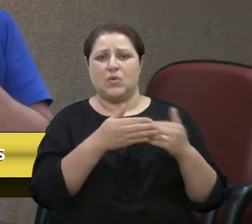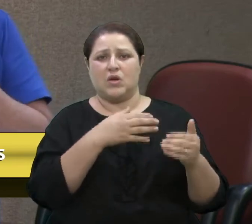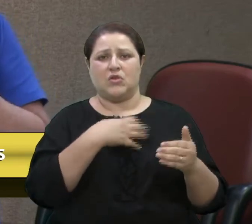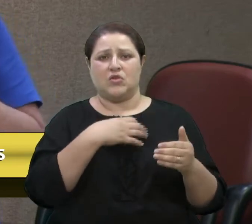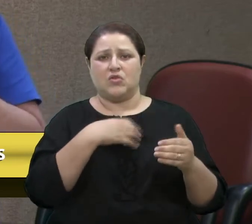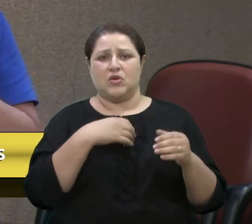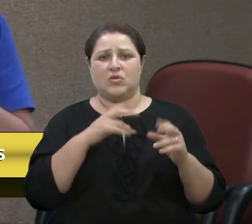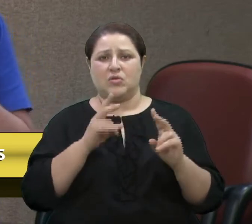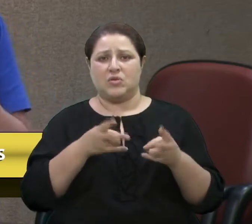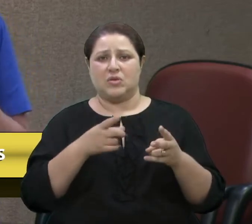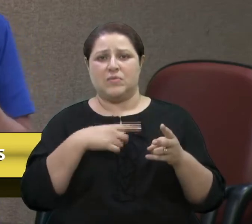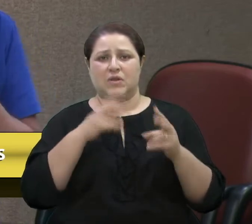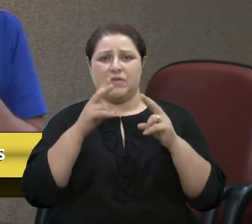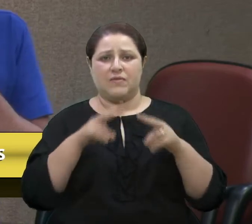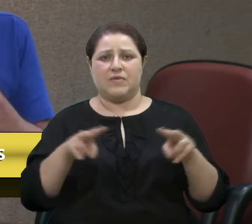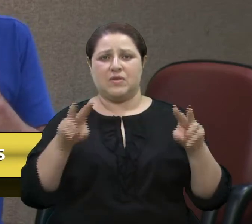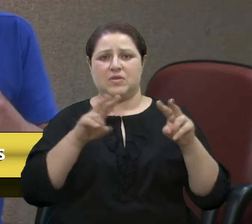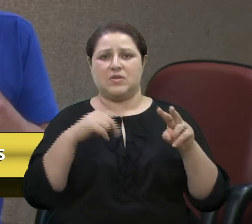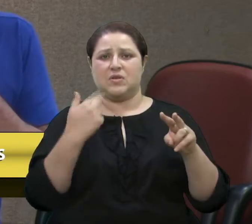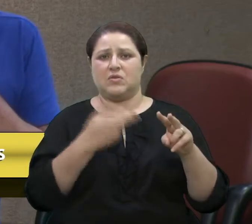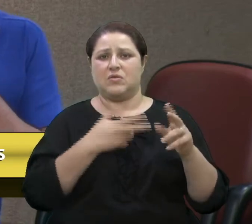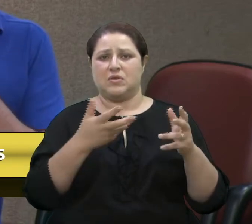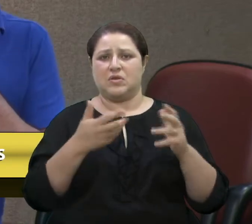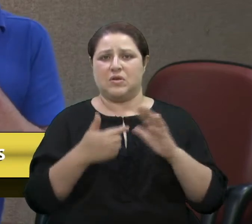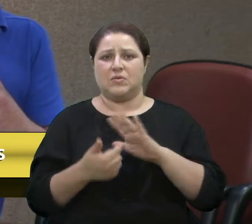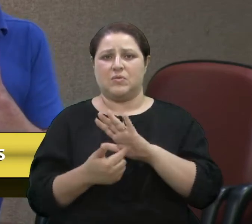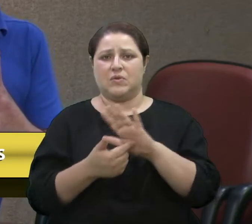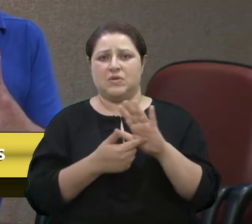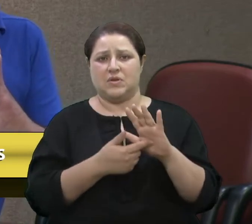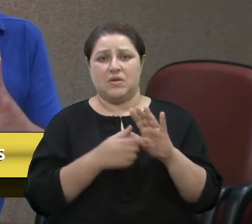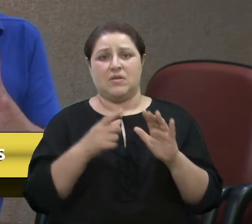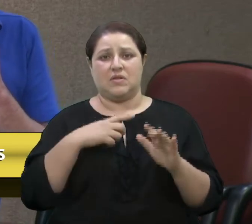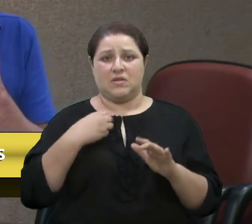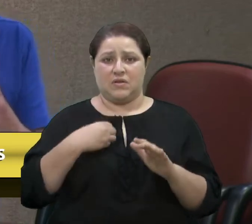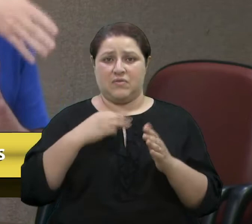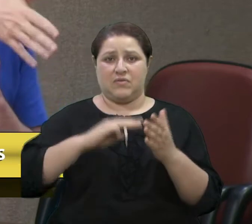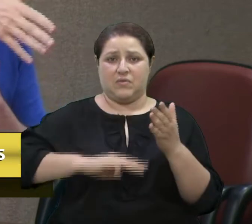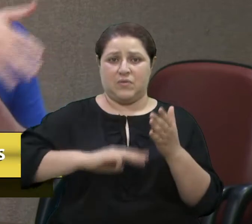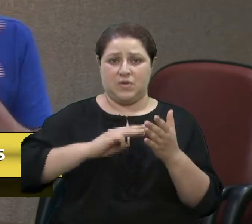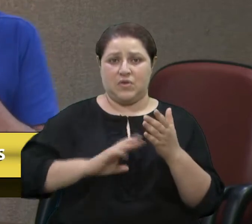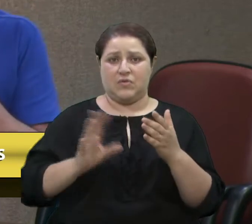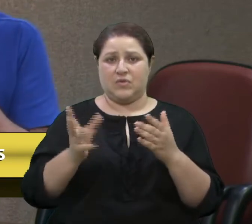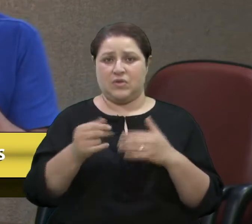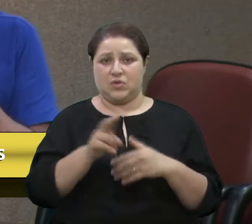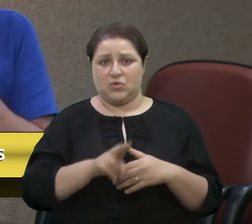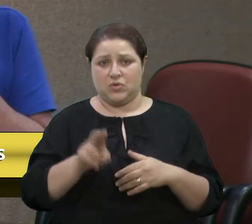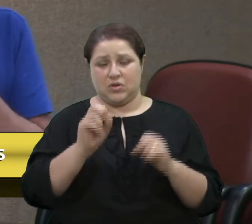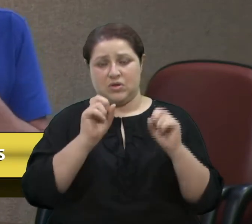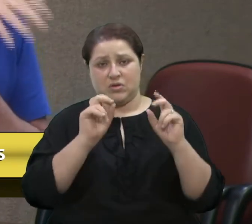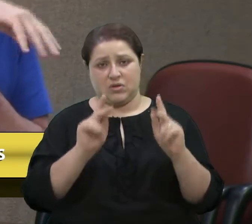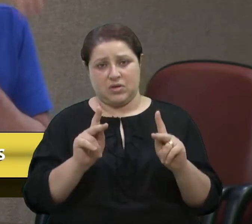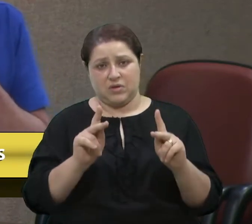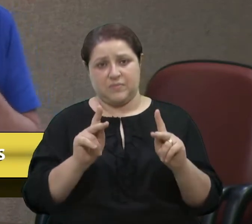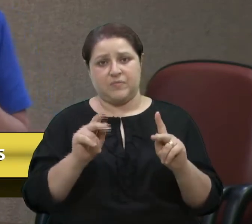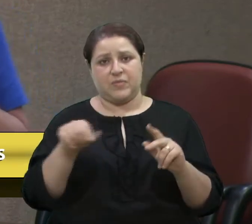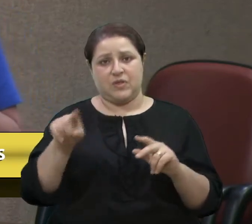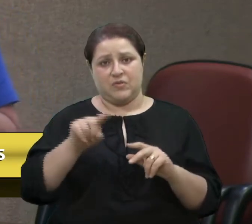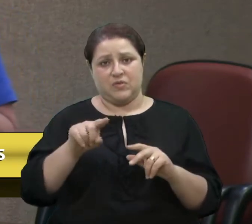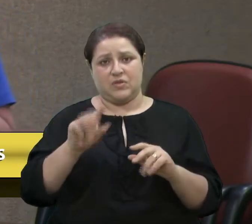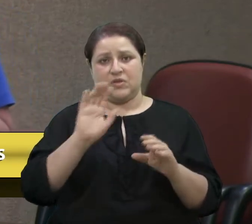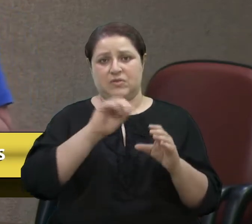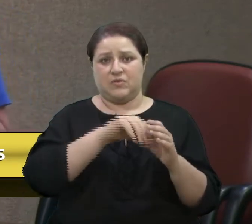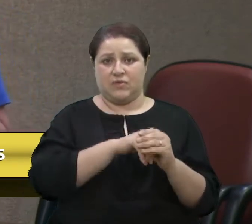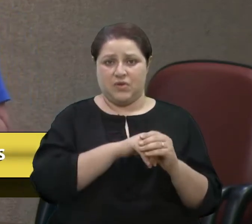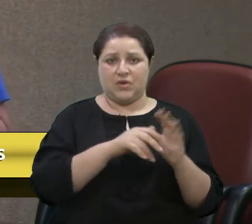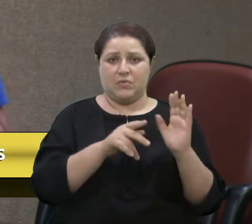ter uma visão de como a gente quer expressar. Existe essa metodologia? Vocês aplicaram ela? Ok. Vocês estão votando